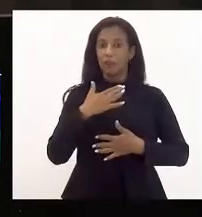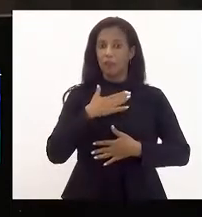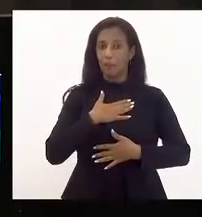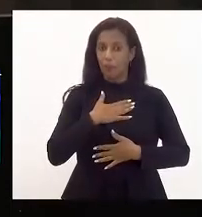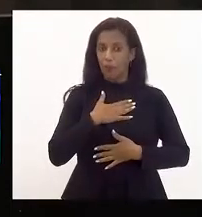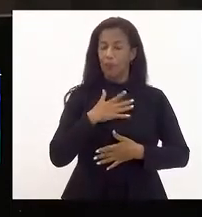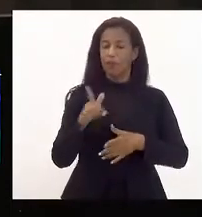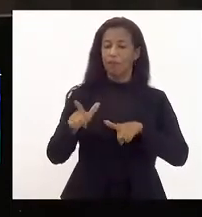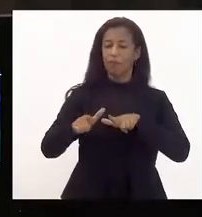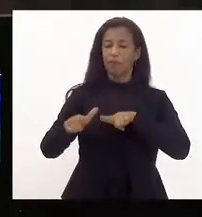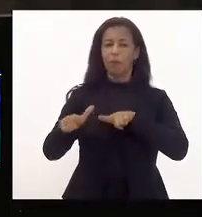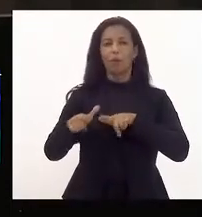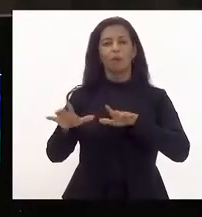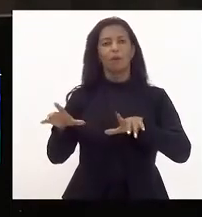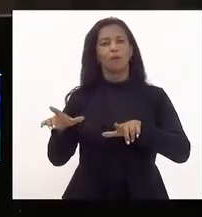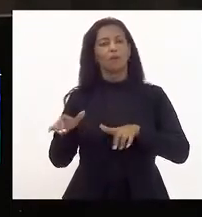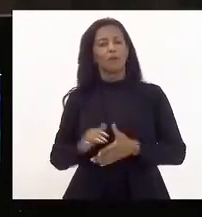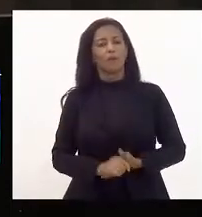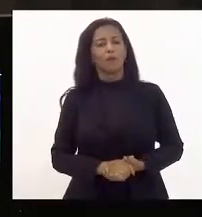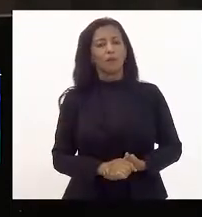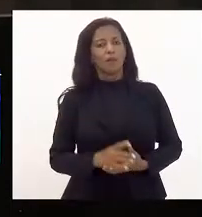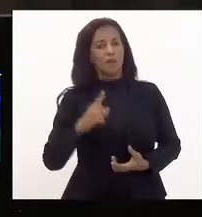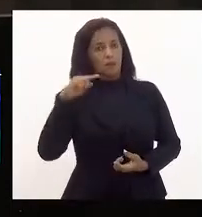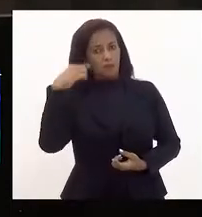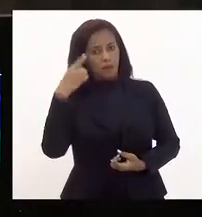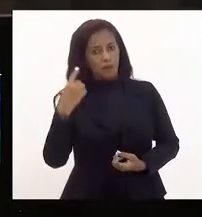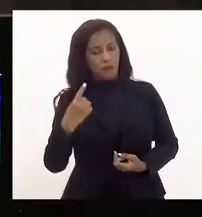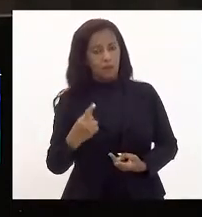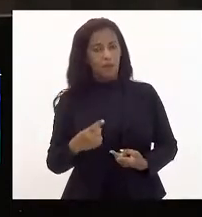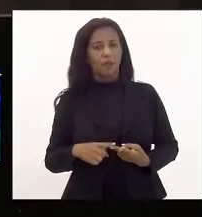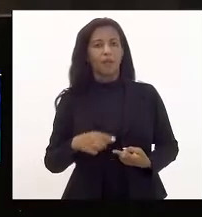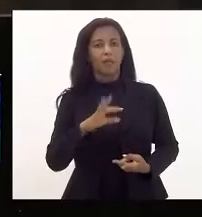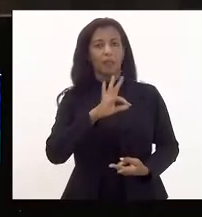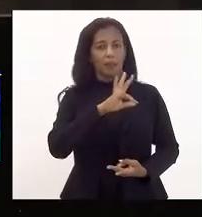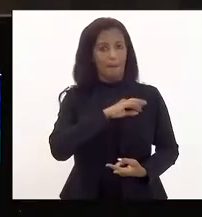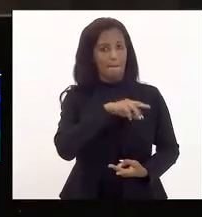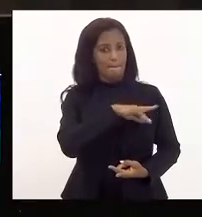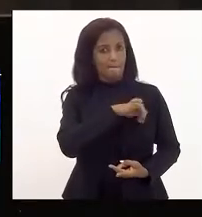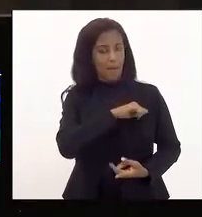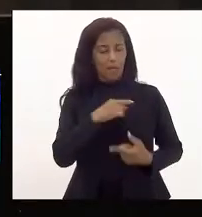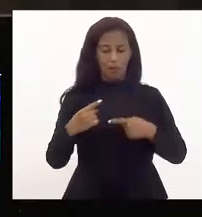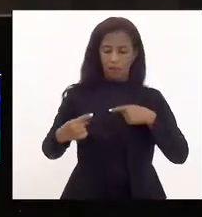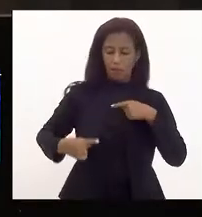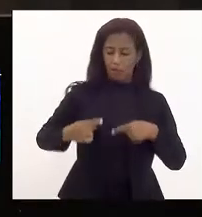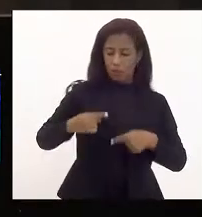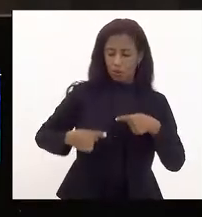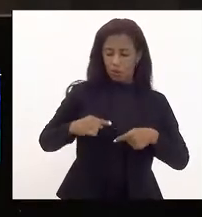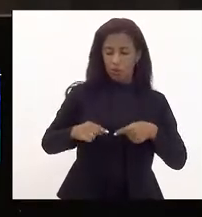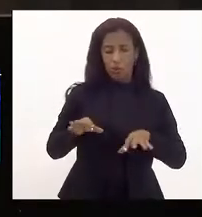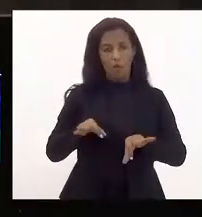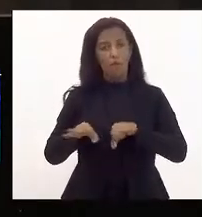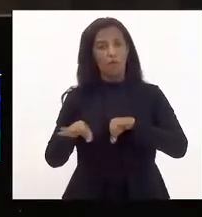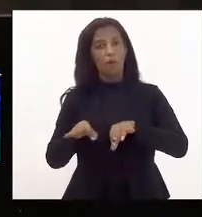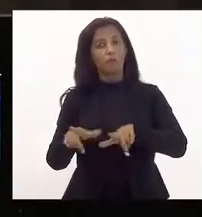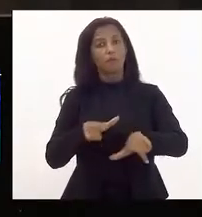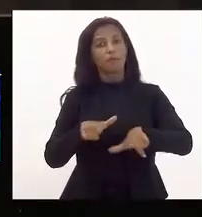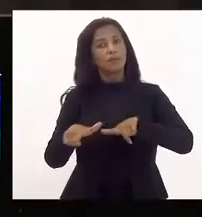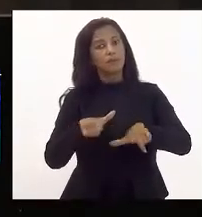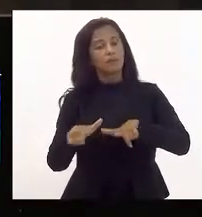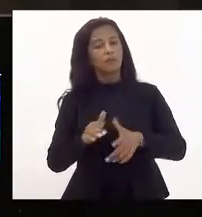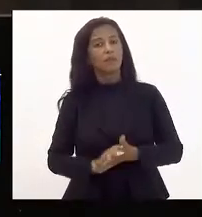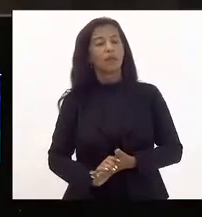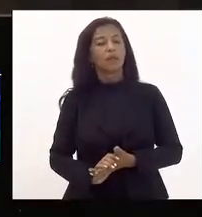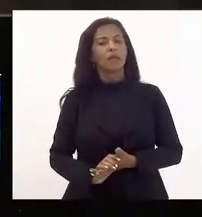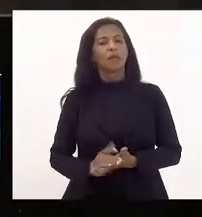Comissão do Trabalho, deputada Dani Monteiro e deputada Marta Rocha, para discutir as condições de trabalho e a